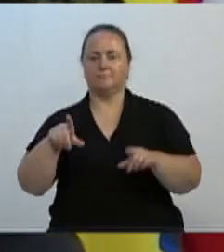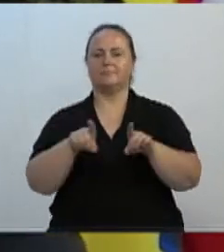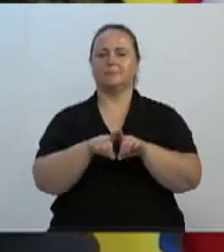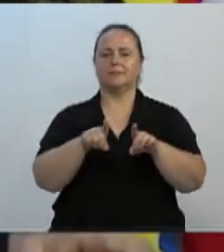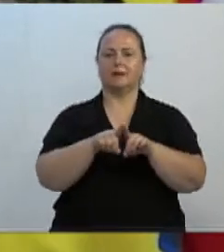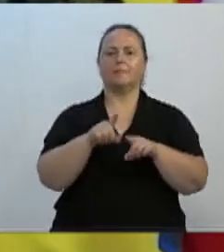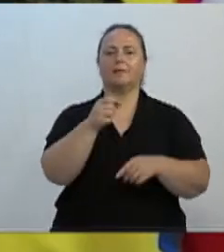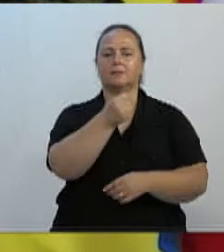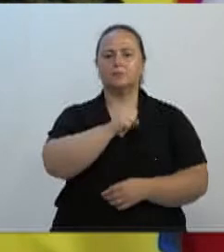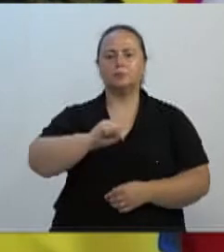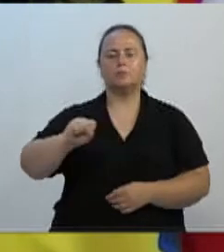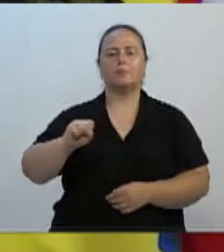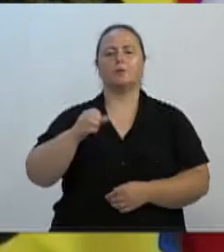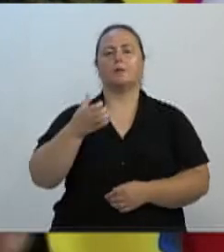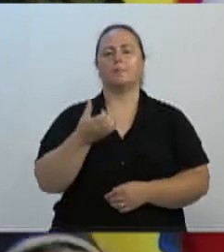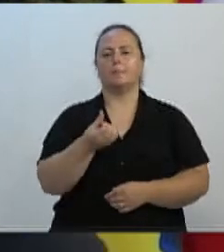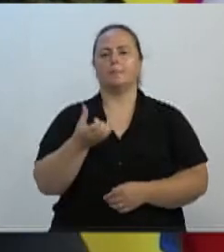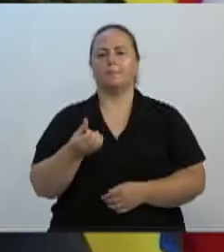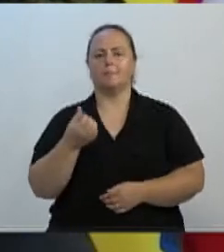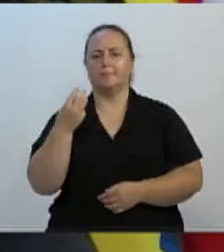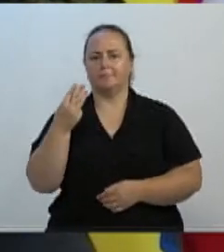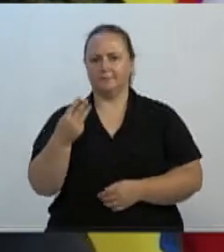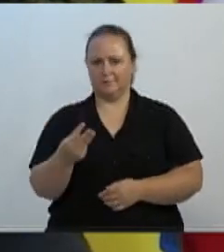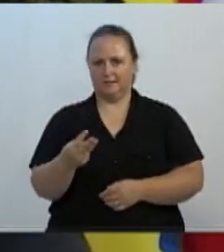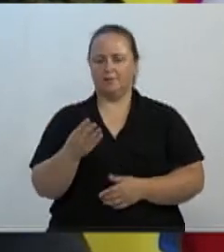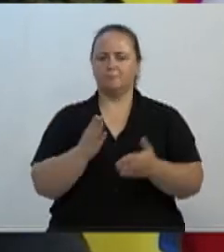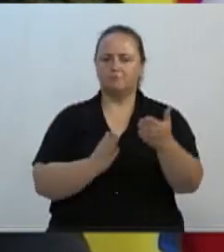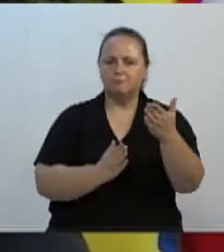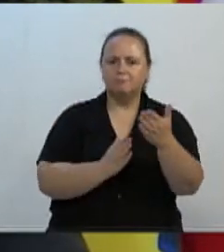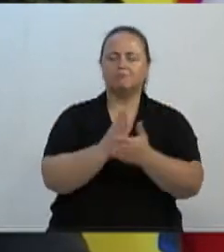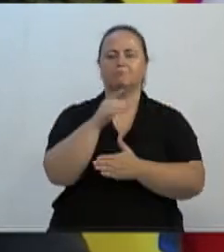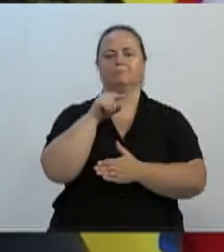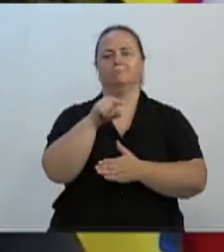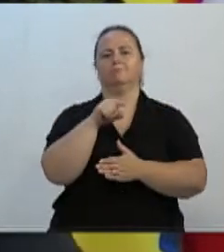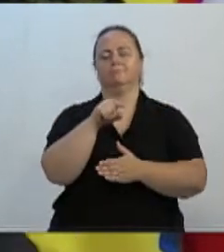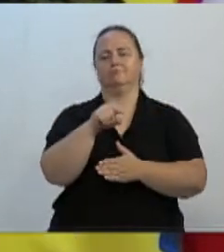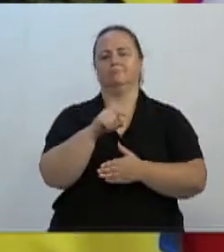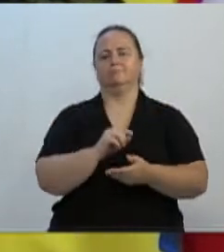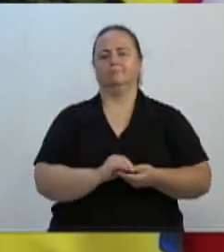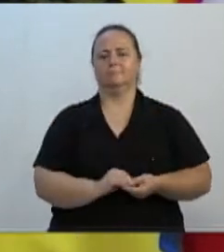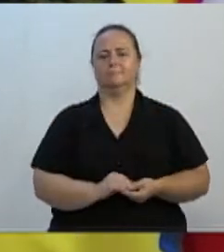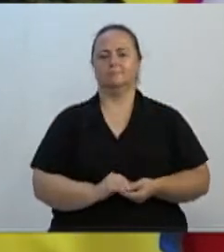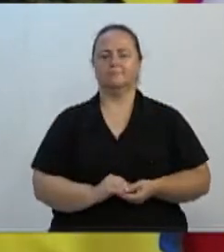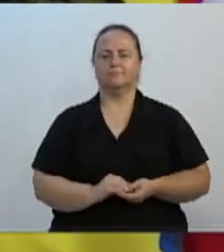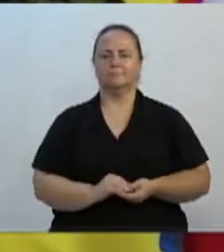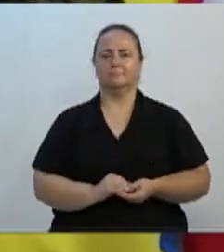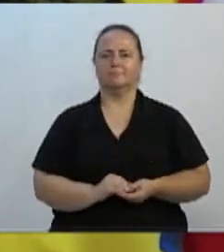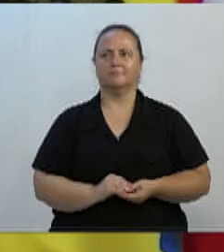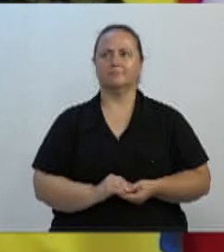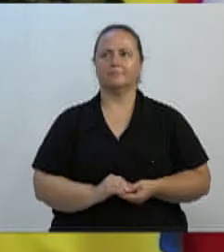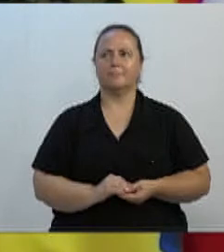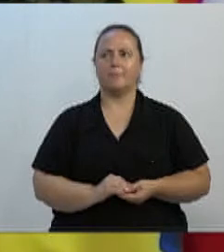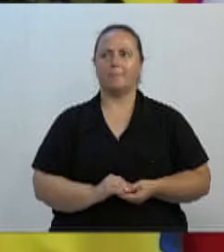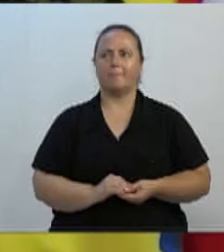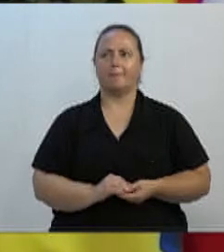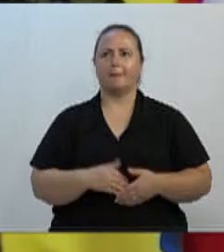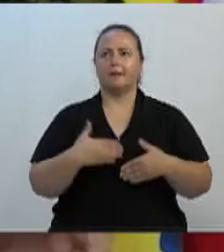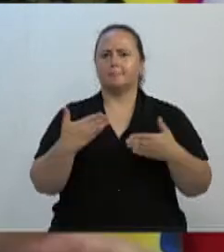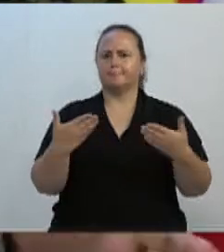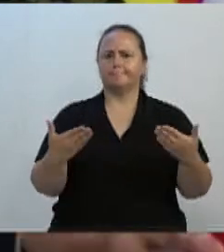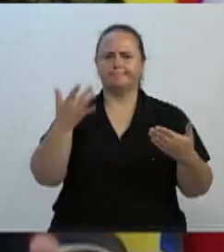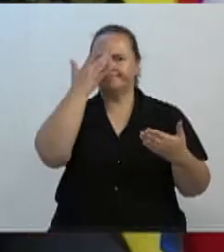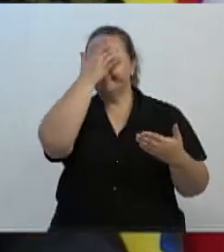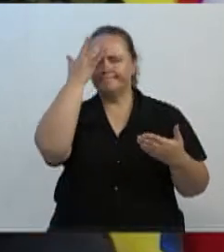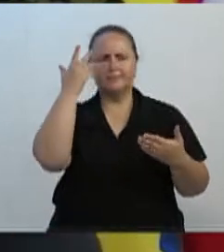663, ratificou essa recepção. Então, daí as pessoas podem ficar se